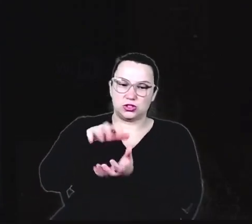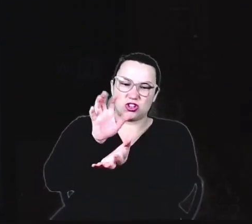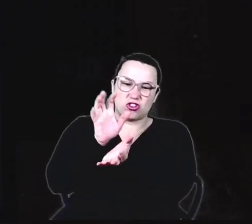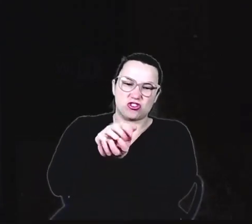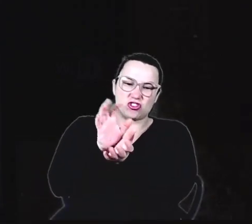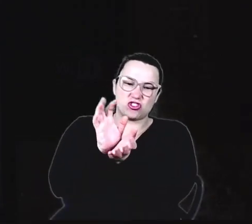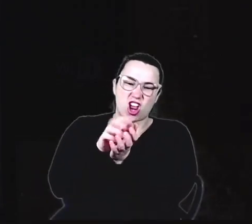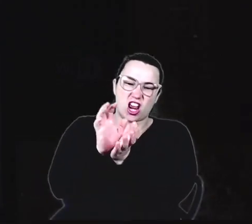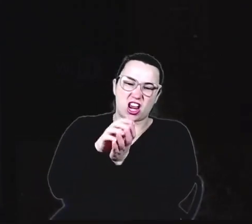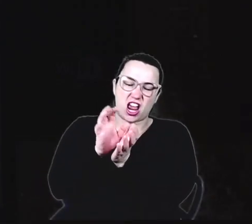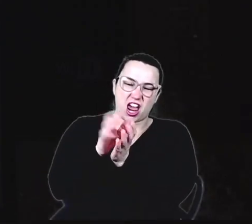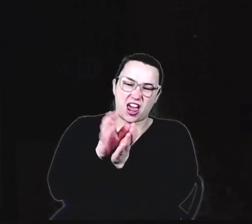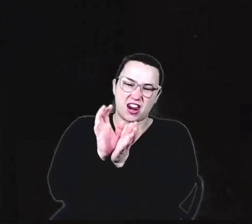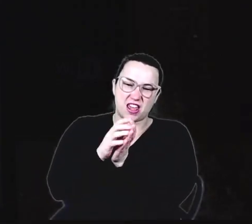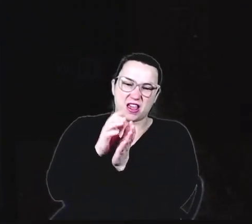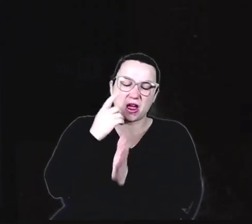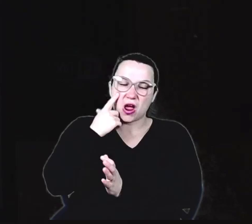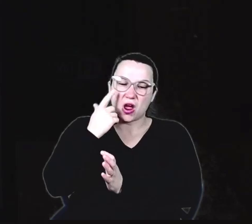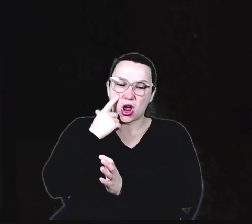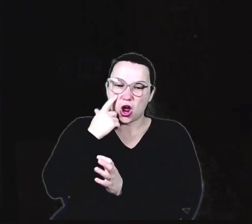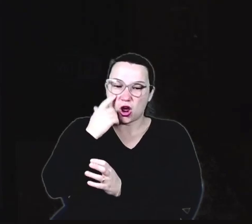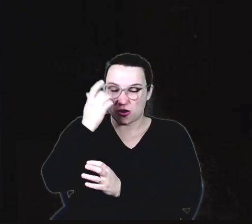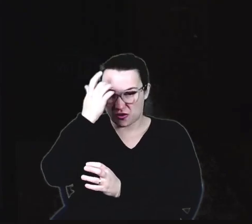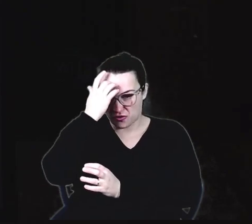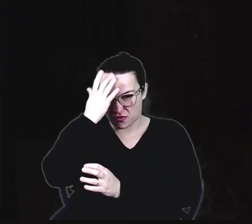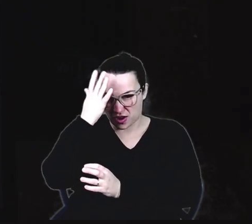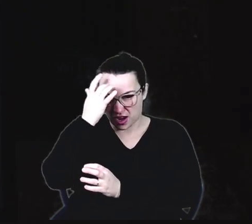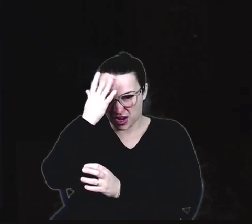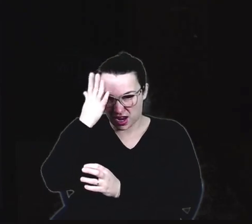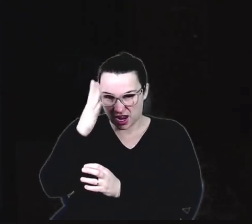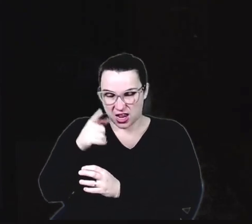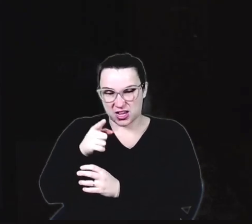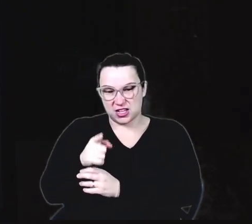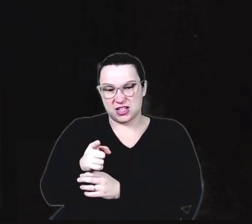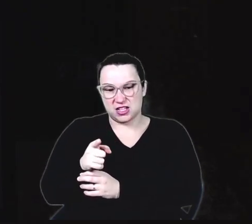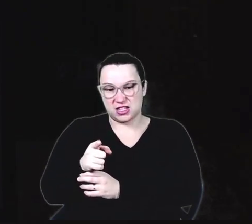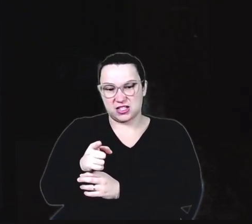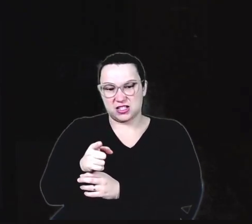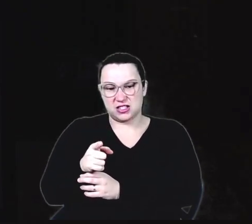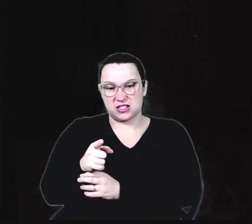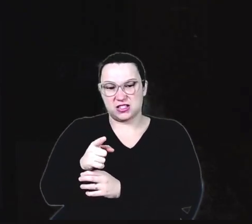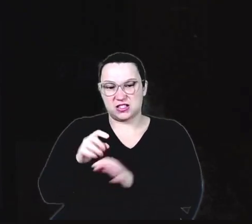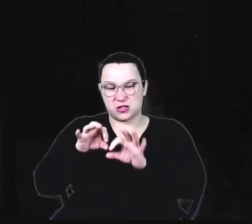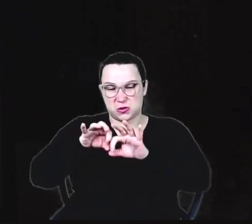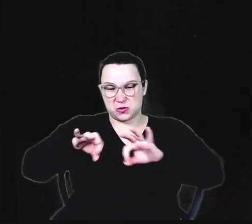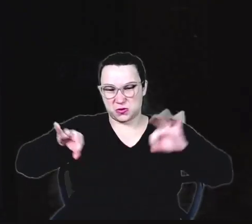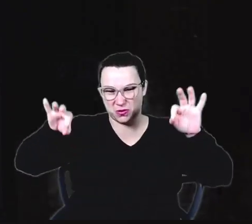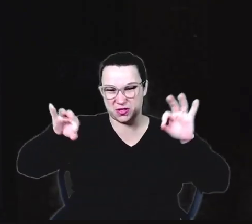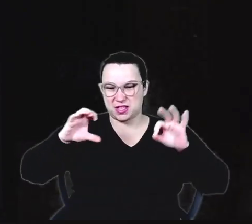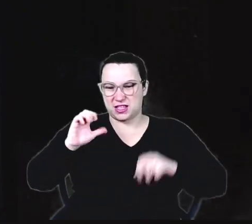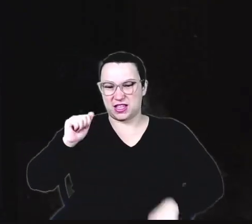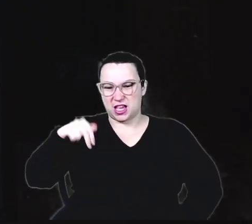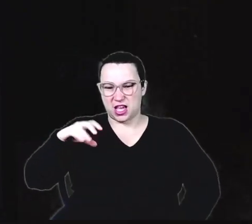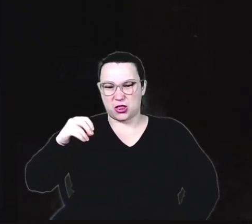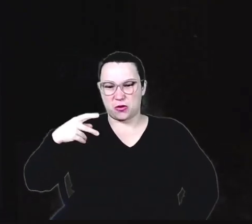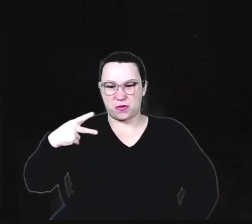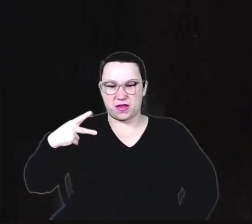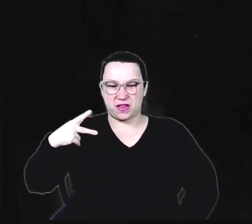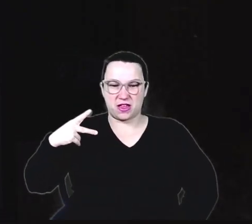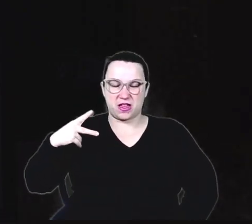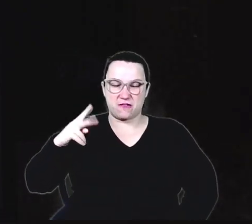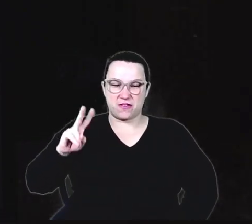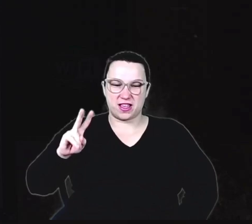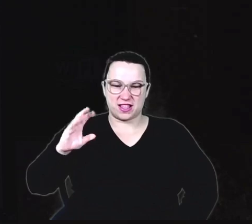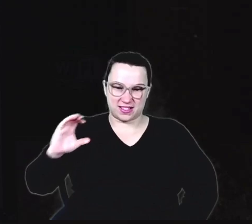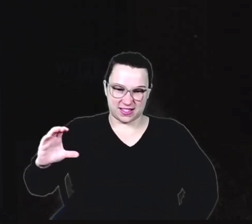PVC para facilitar o custo-benefício. Então, como pedagoga, como professores, eles dão sugestões.